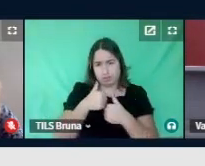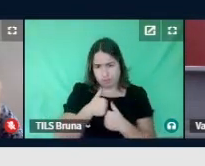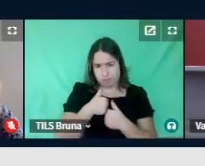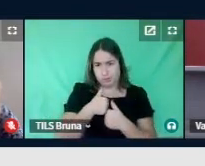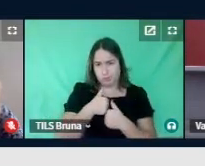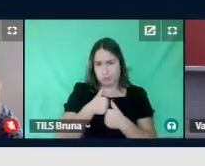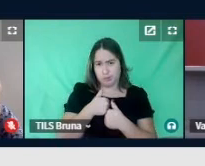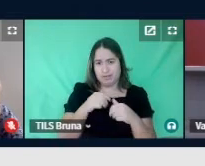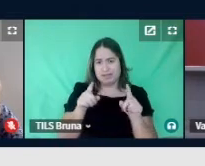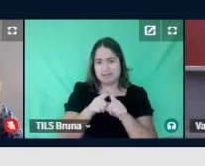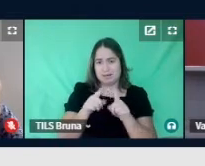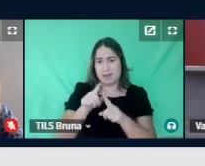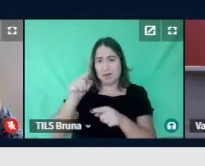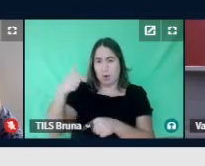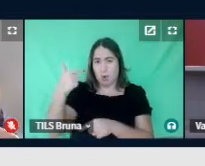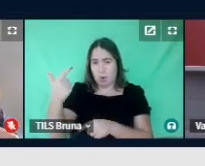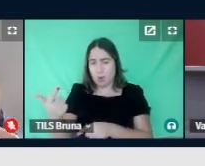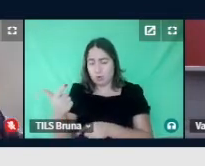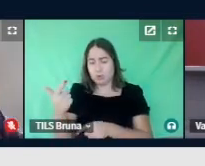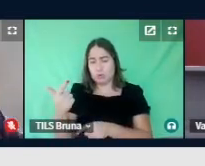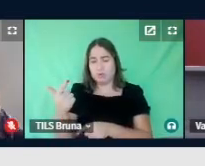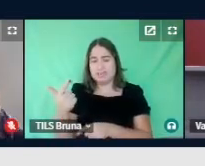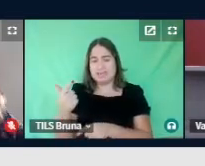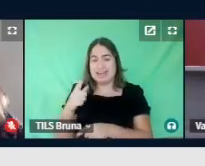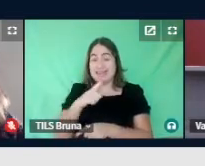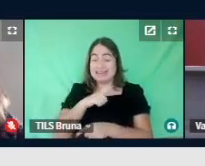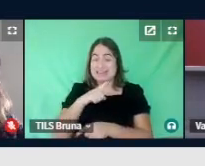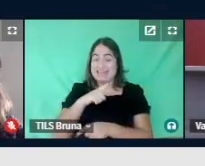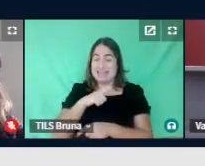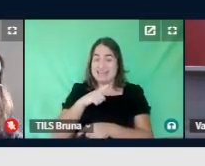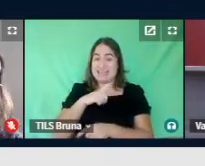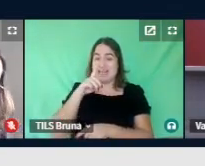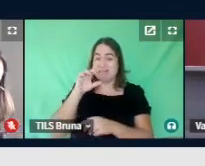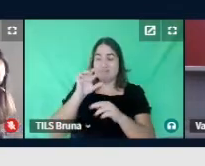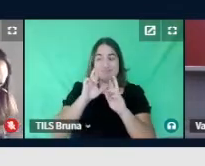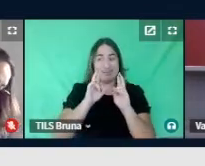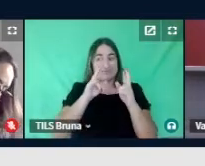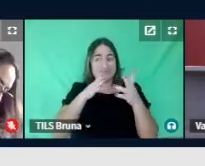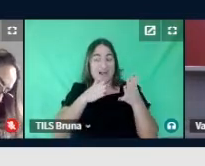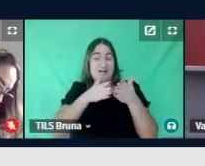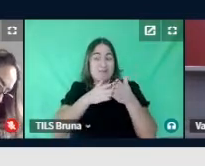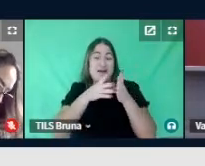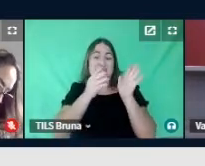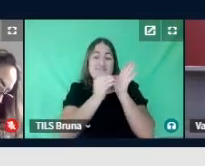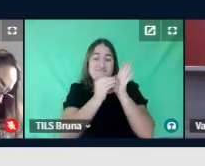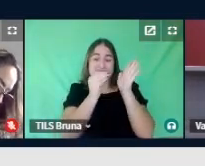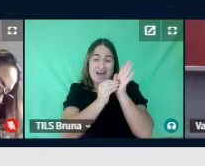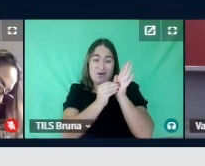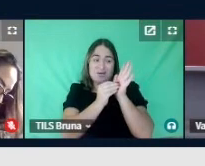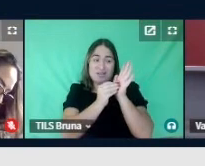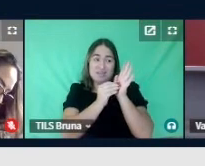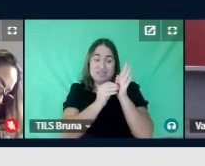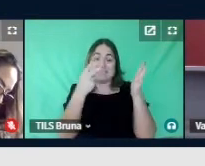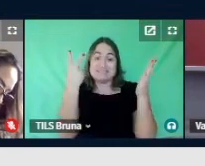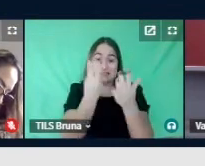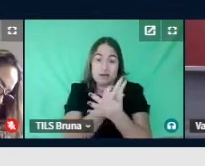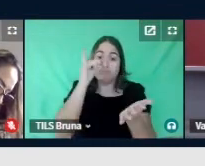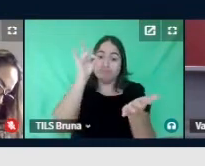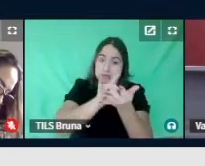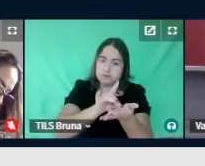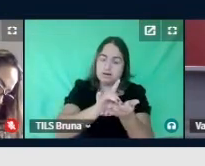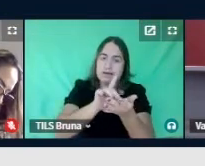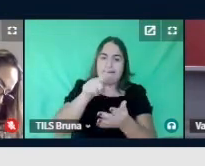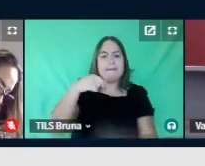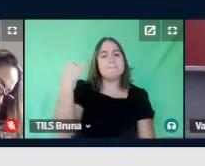transtornos do neurodesenvolvimento a presença de uma disfunção executiva. A função executiva é importante para a aprendizagem no